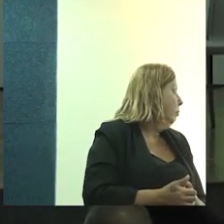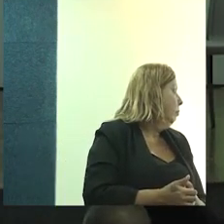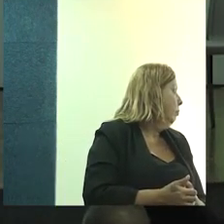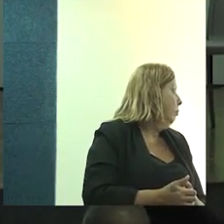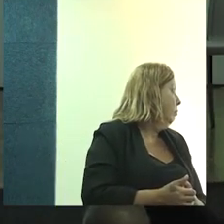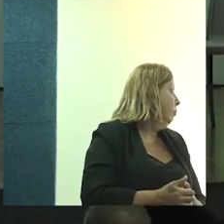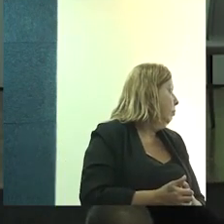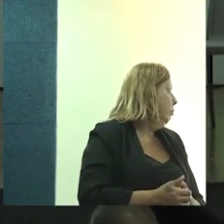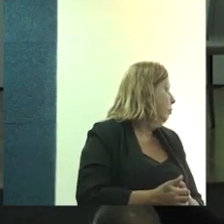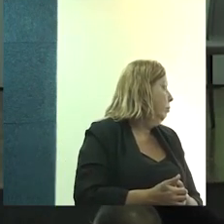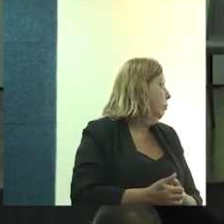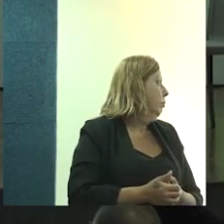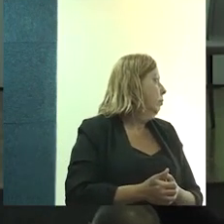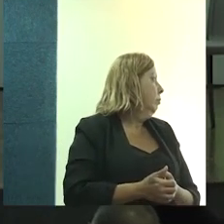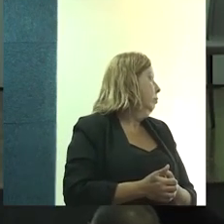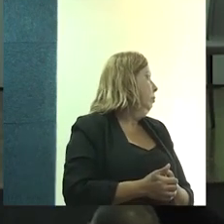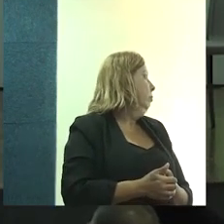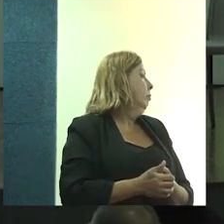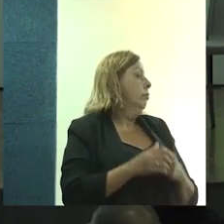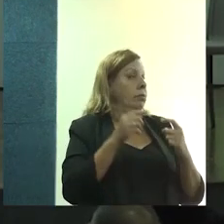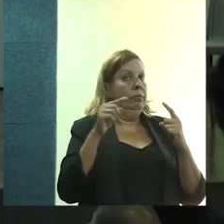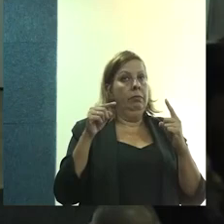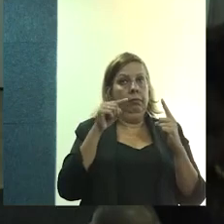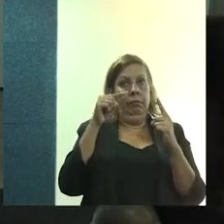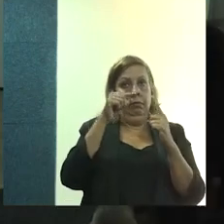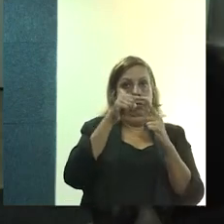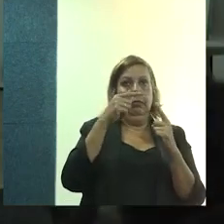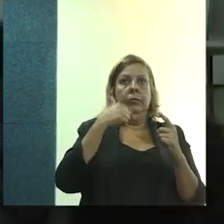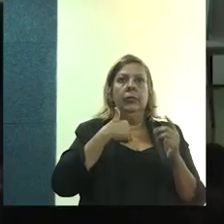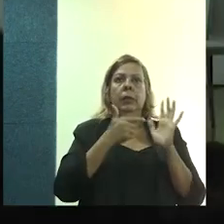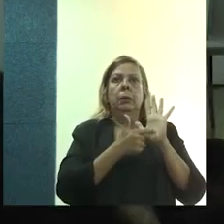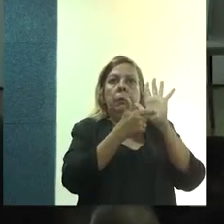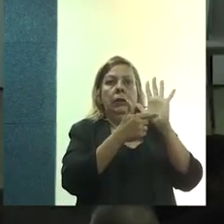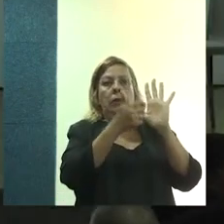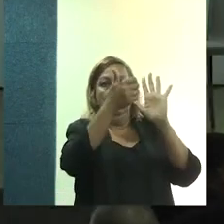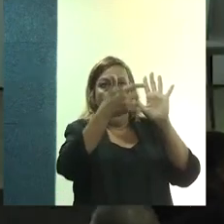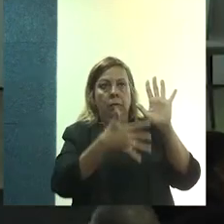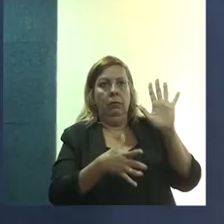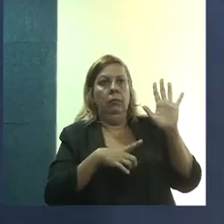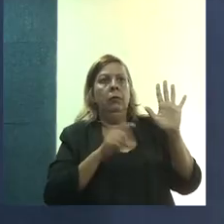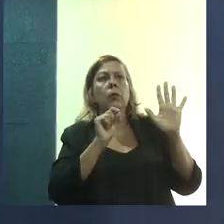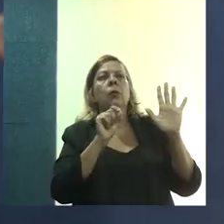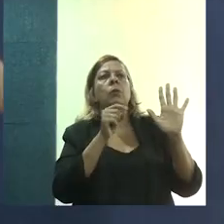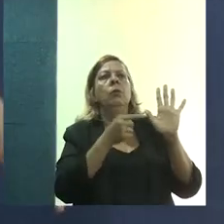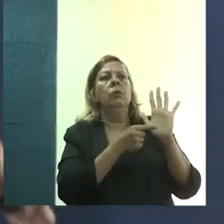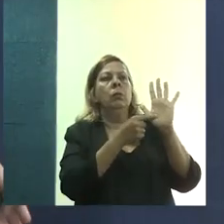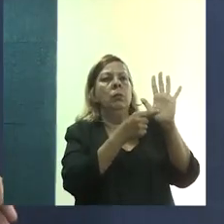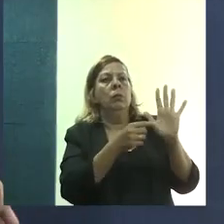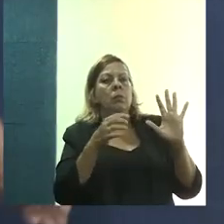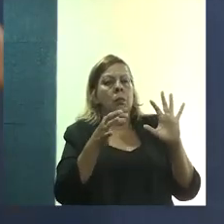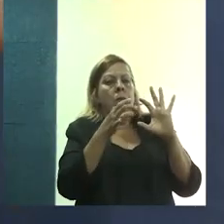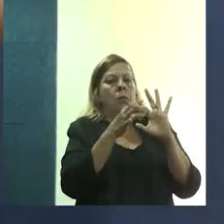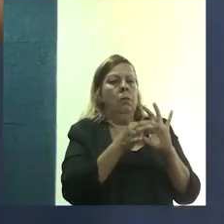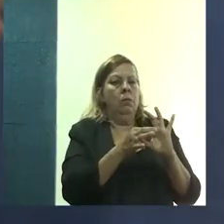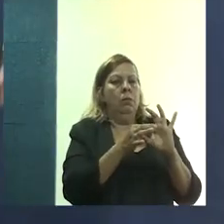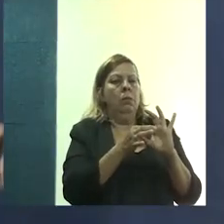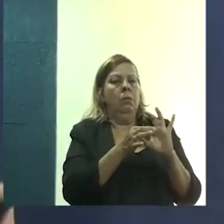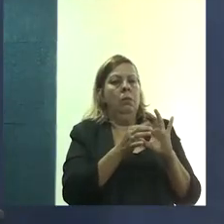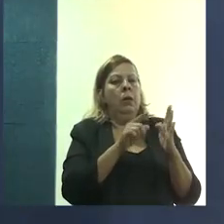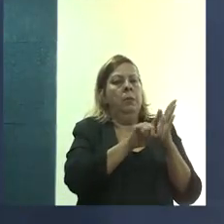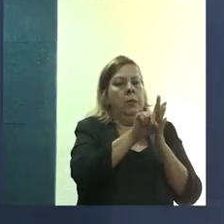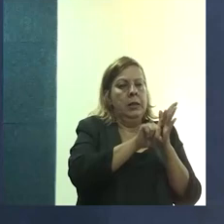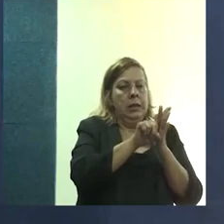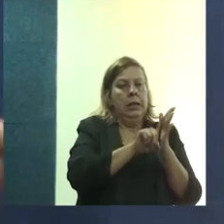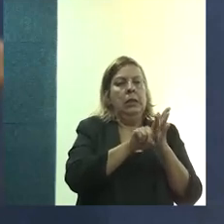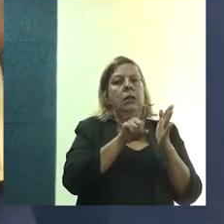Então, de certa forma, o objetivo, então, da minha apresentação é evidenciar a integração entre ensino,